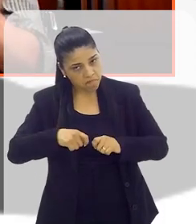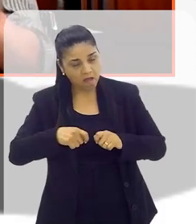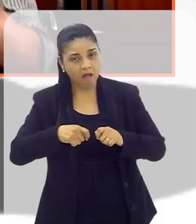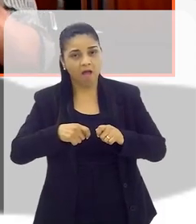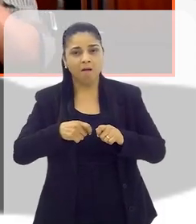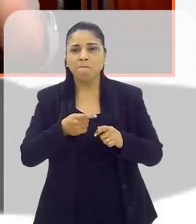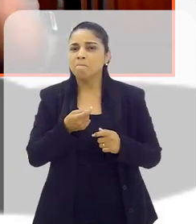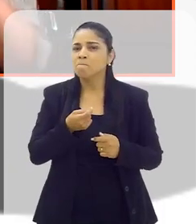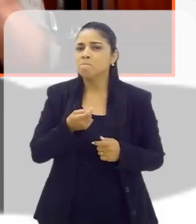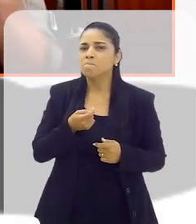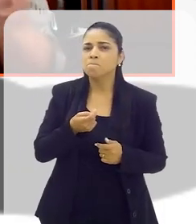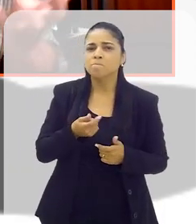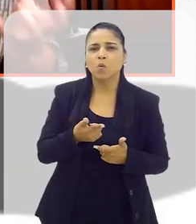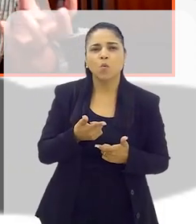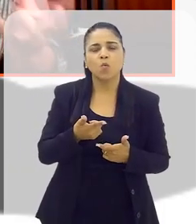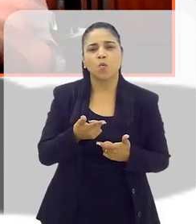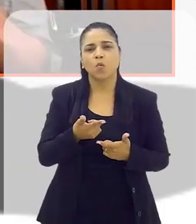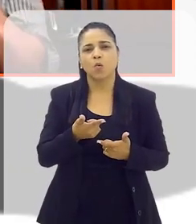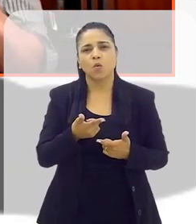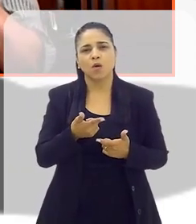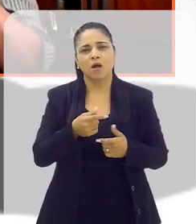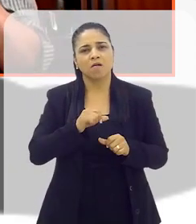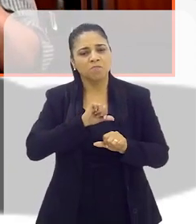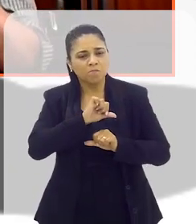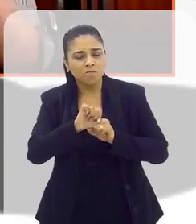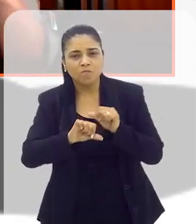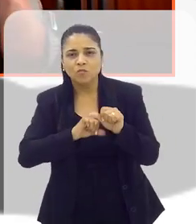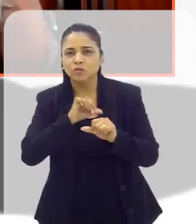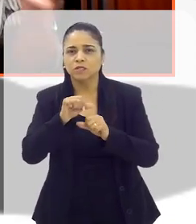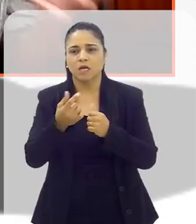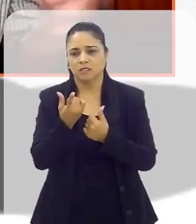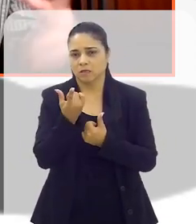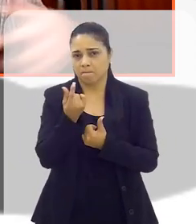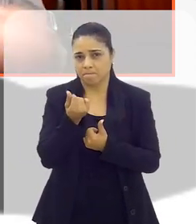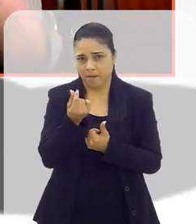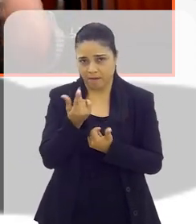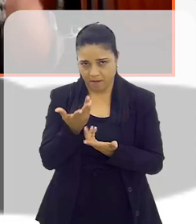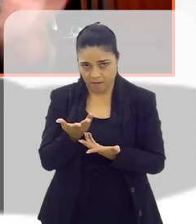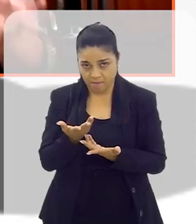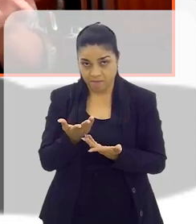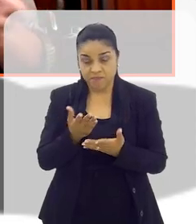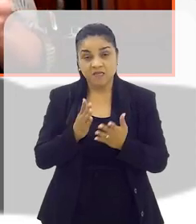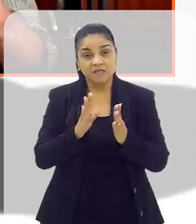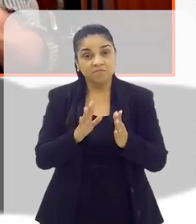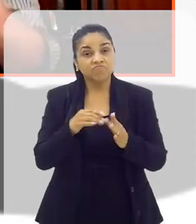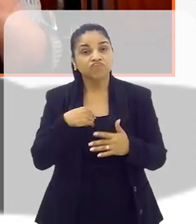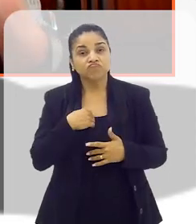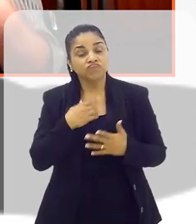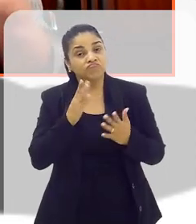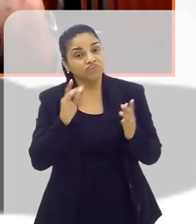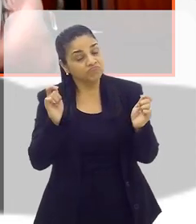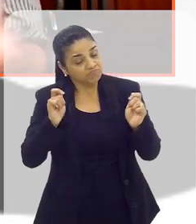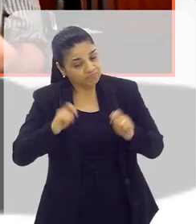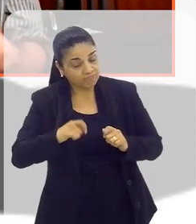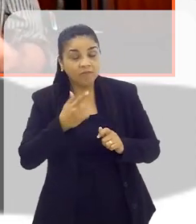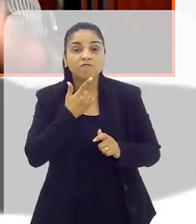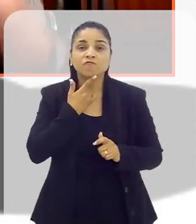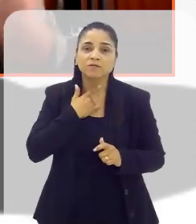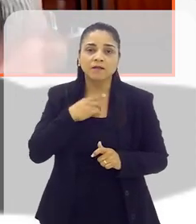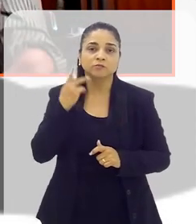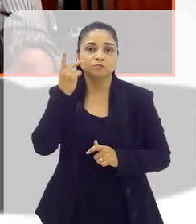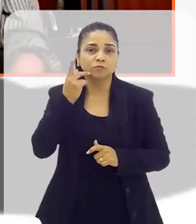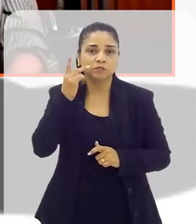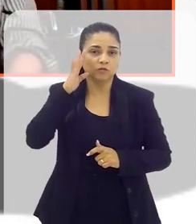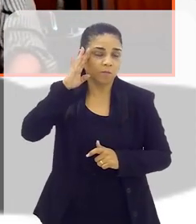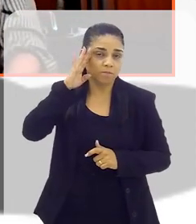a cabo com pouca, na realidade, alteração efetiva no status quo. Basta, sem dúvida alguma,